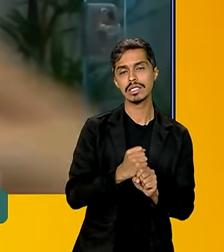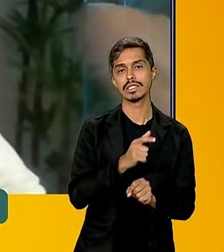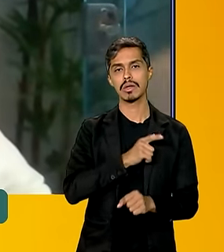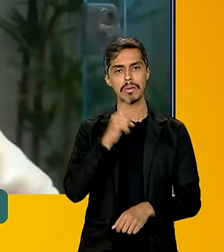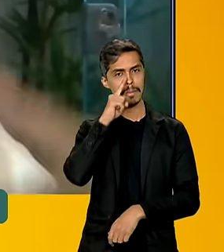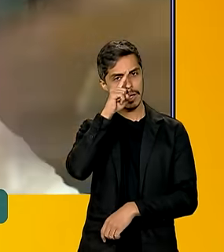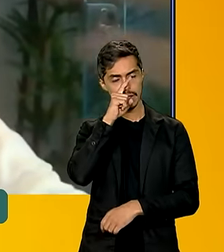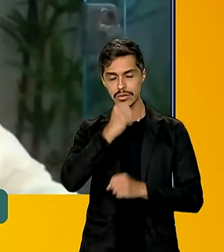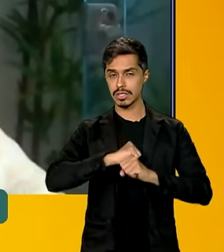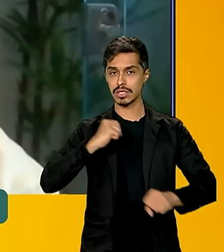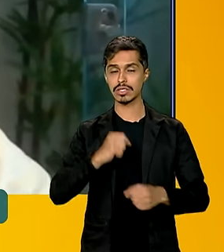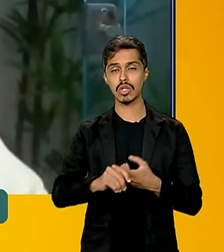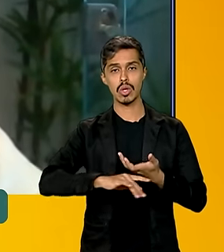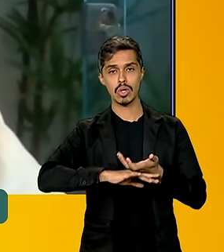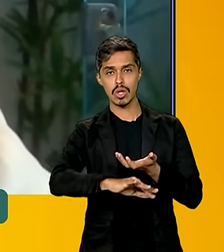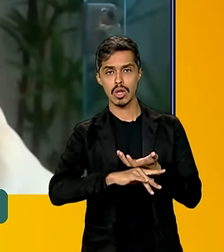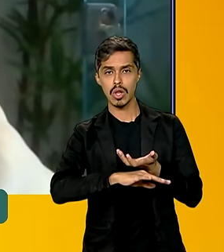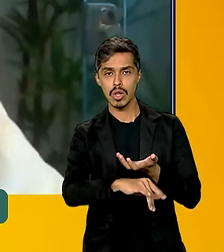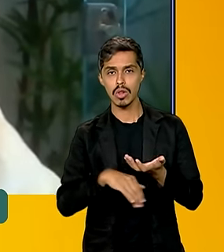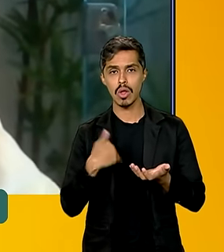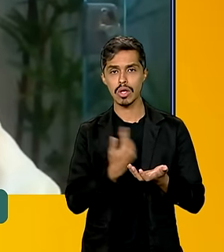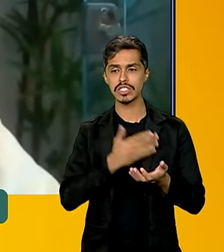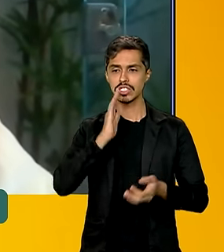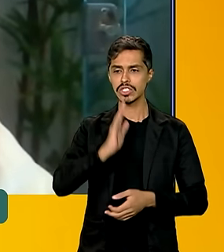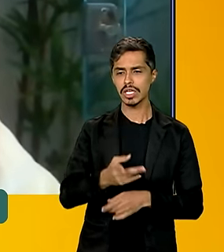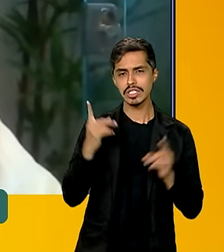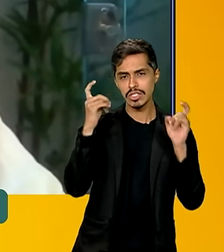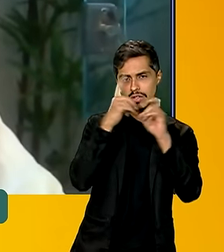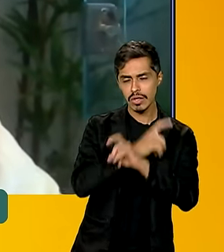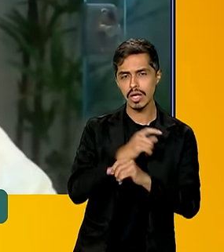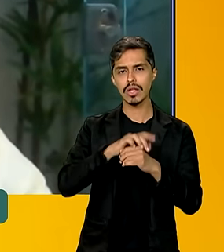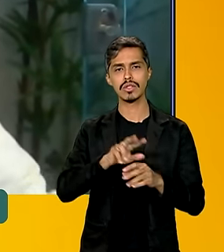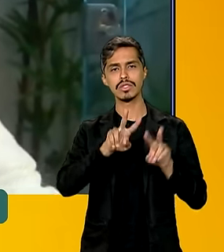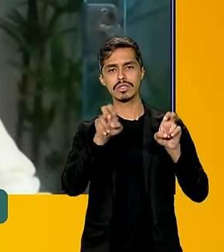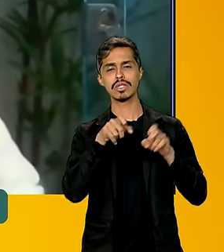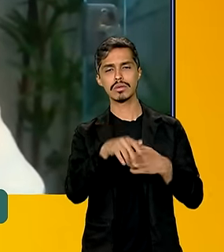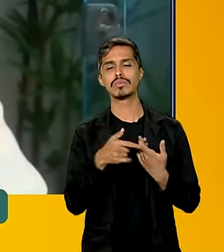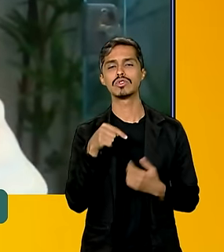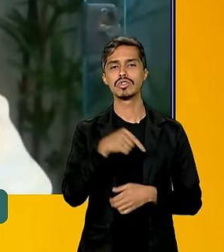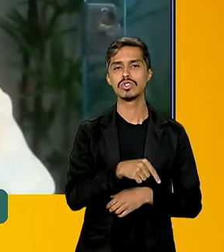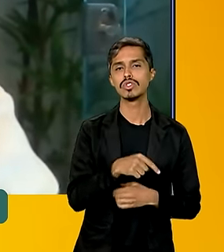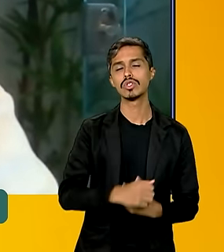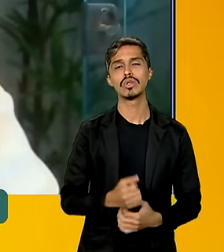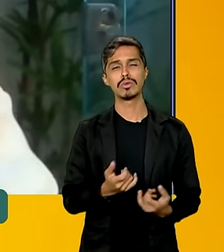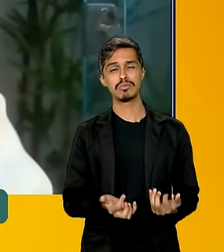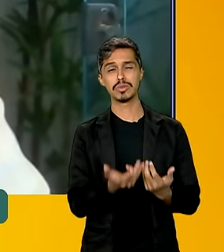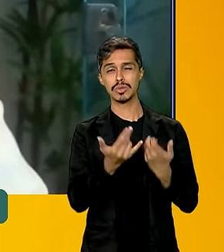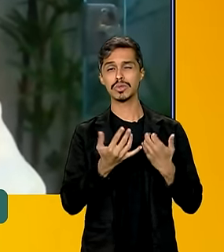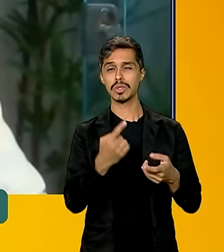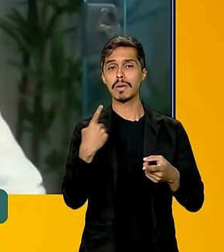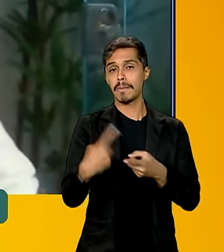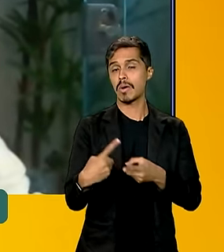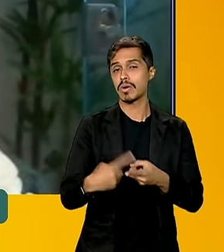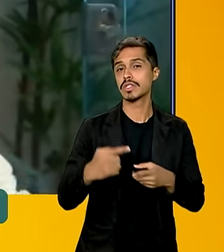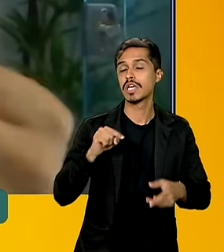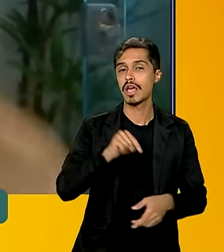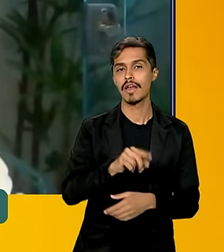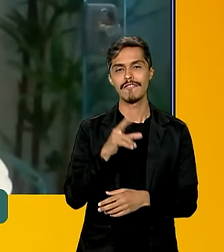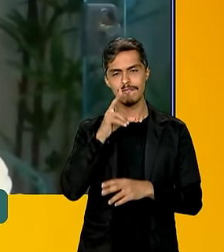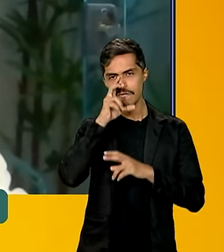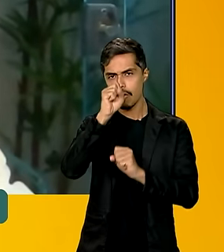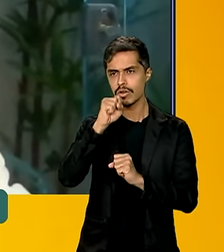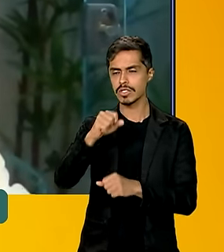alto. Inclusive, no Pantanal, gente já está vivendo dificuldades em relação à questão dos incêndios por força das mudanças climáticas e da